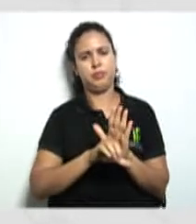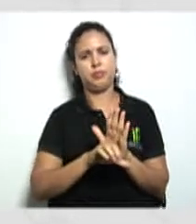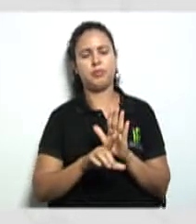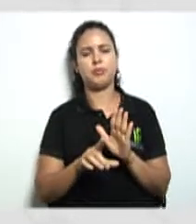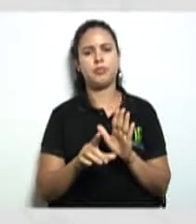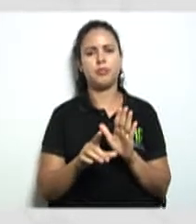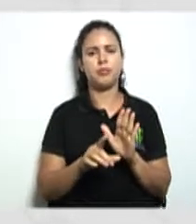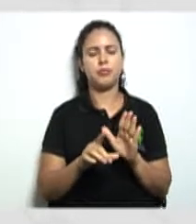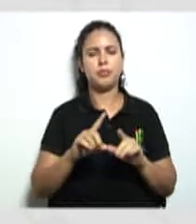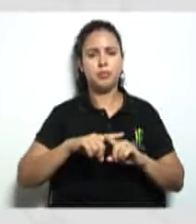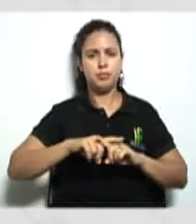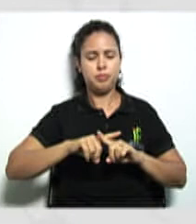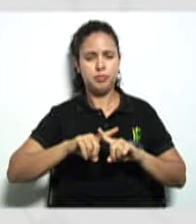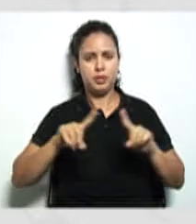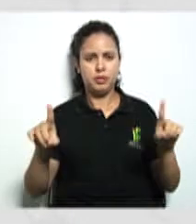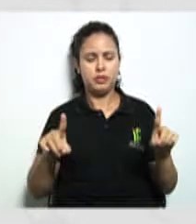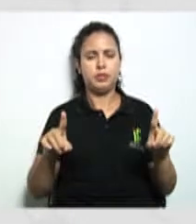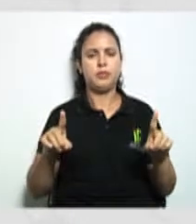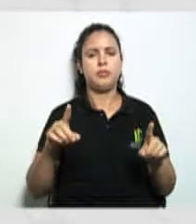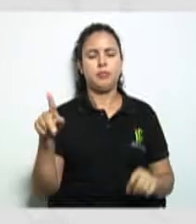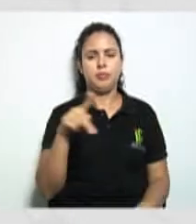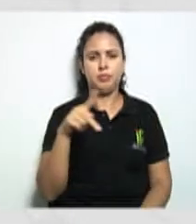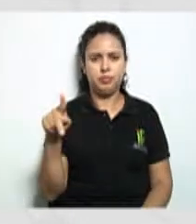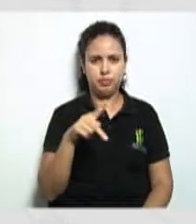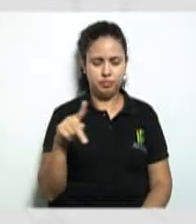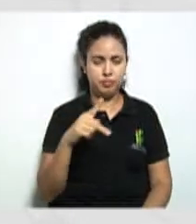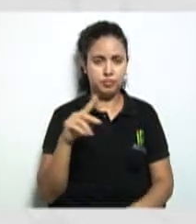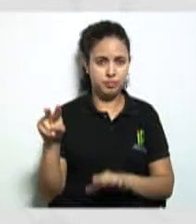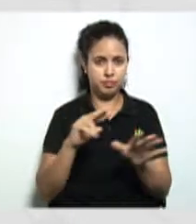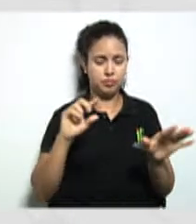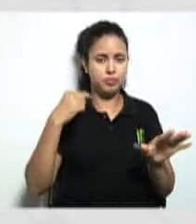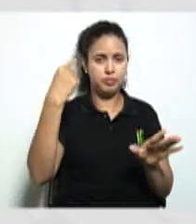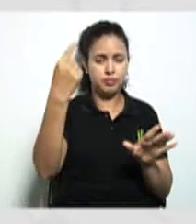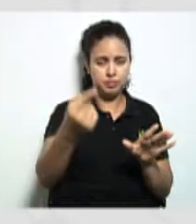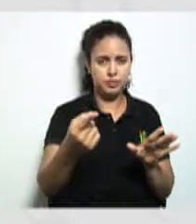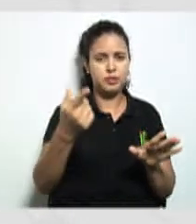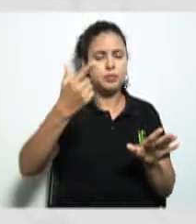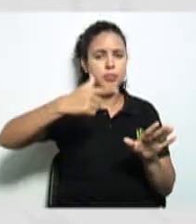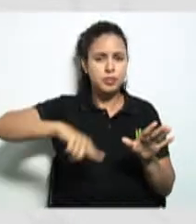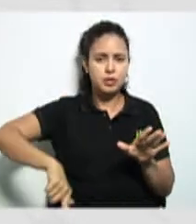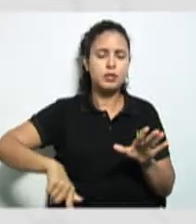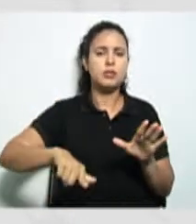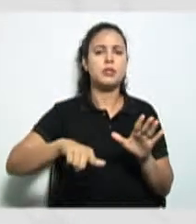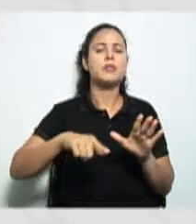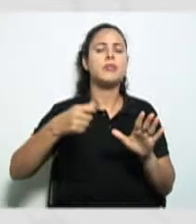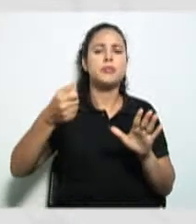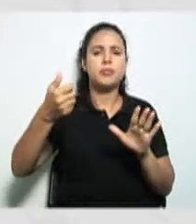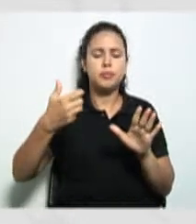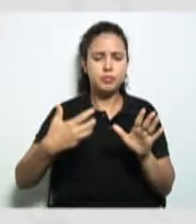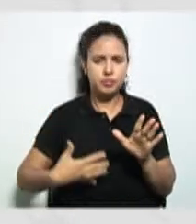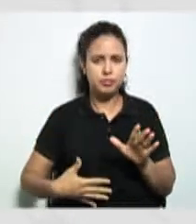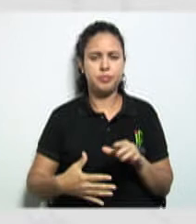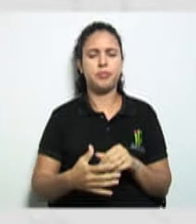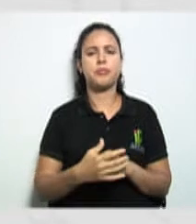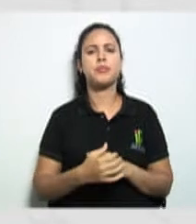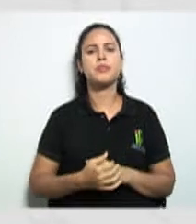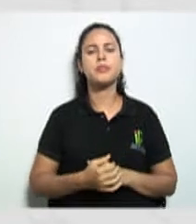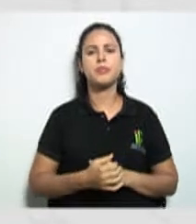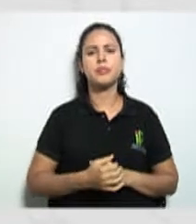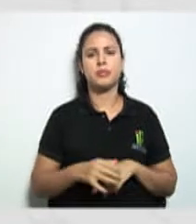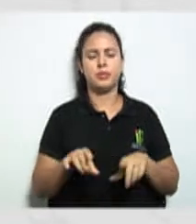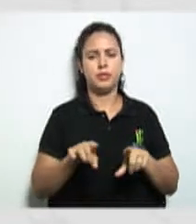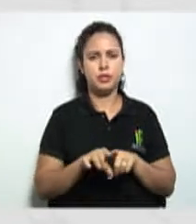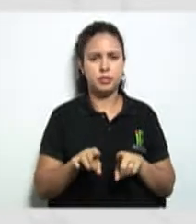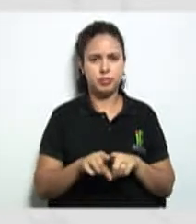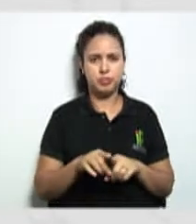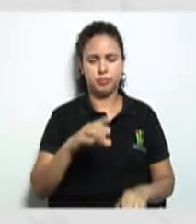que como a professora Marisette falou que na próxima aula nós vamos ver outros pontos da disciplina e vamos verificar também que